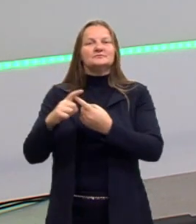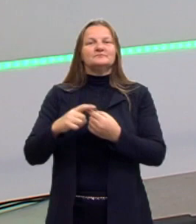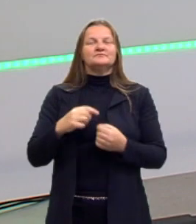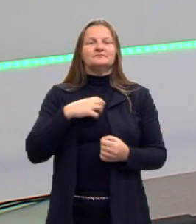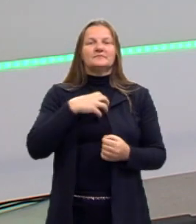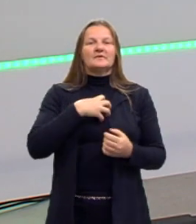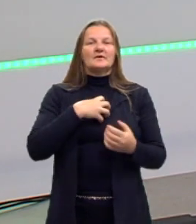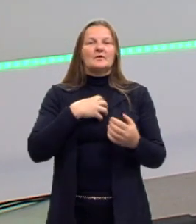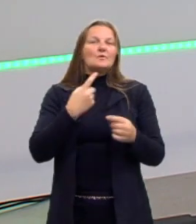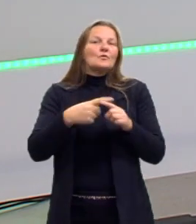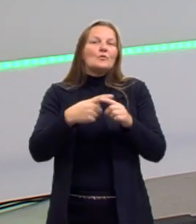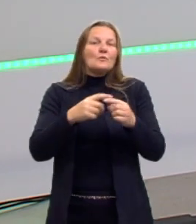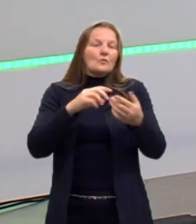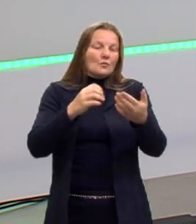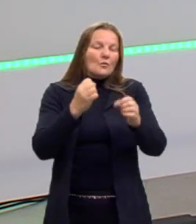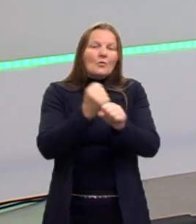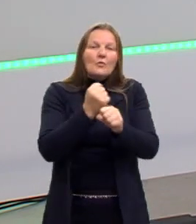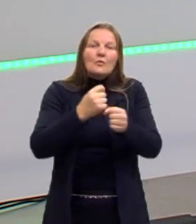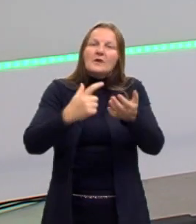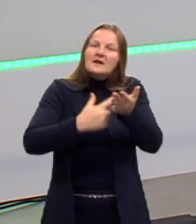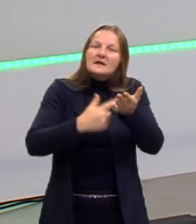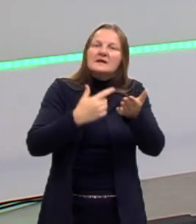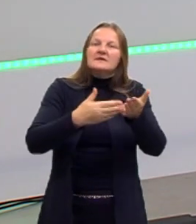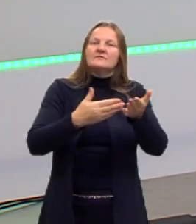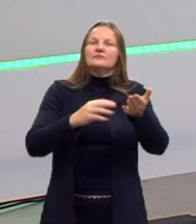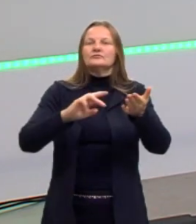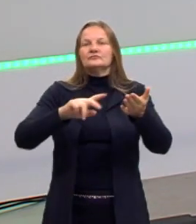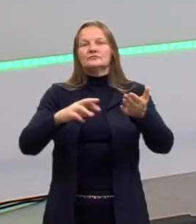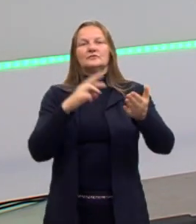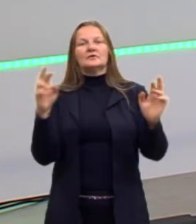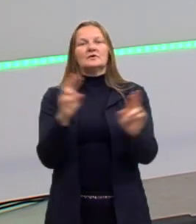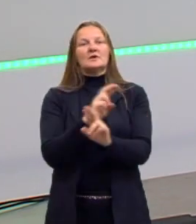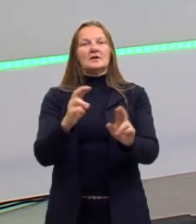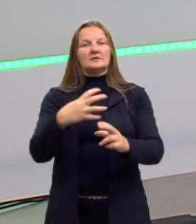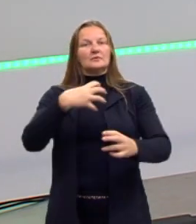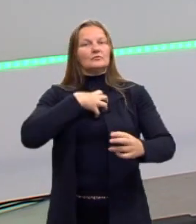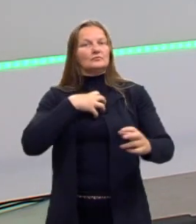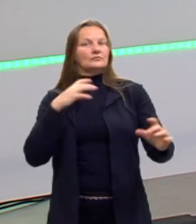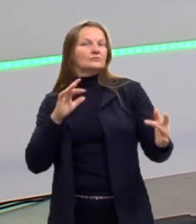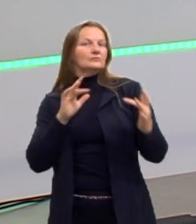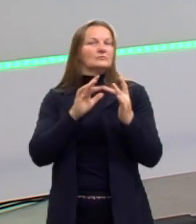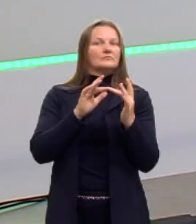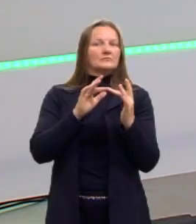sintomas que essa obra vai ter com relação ao nosso humor.